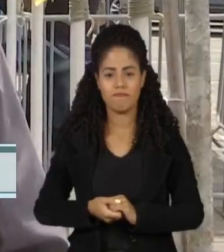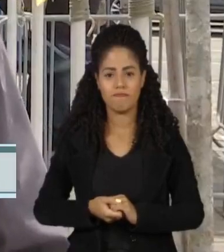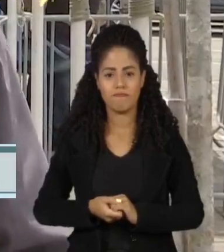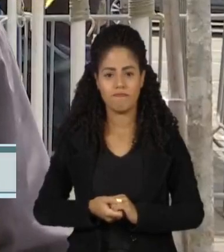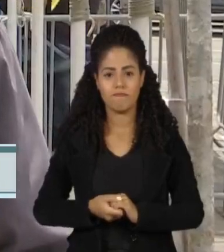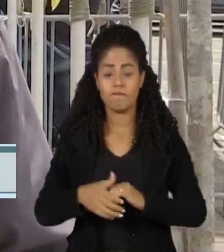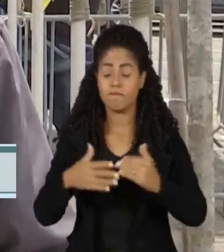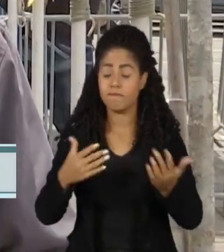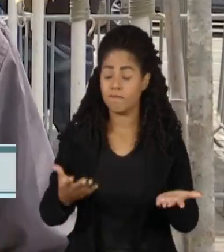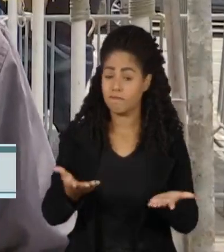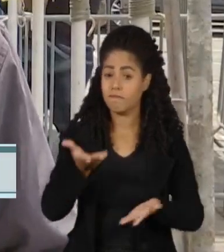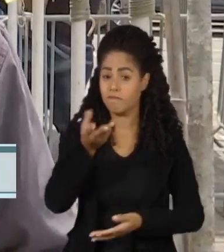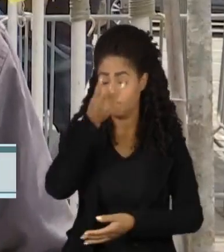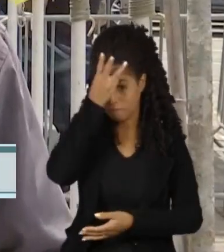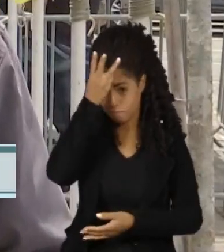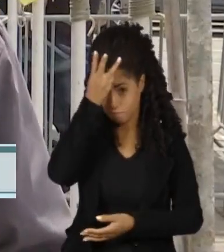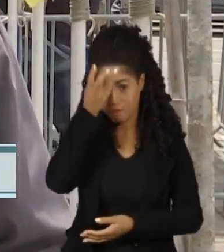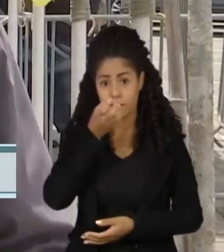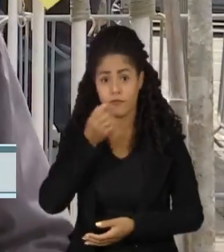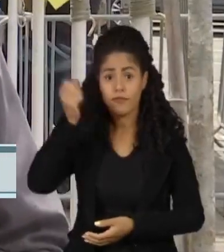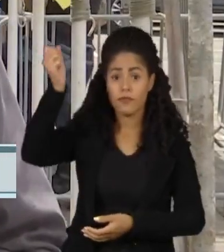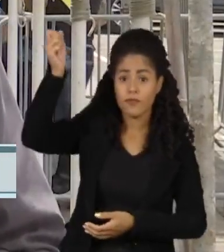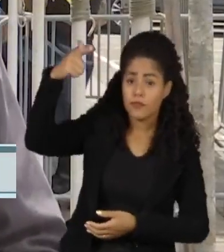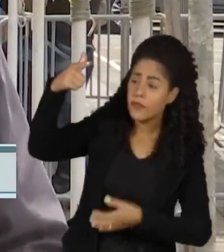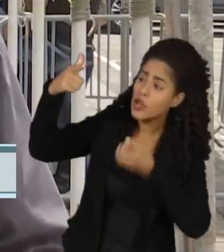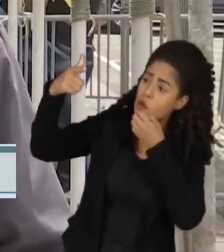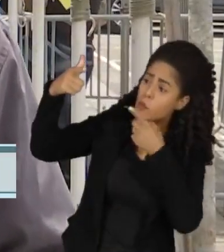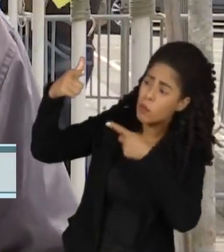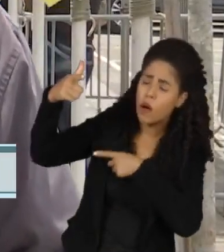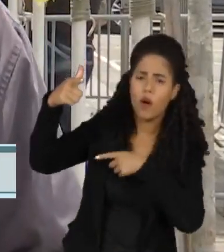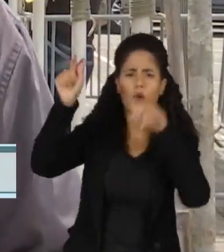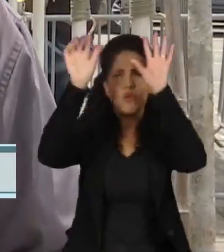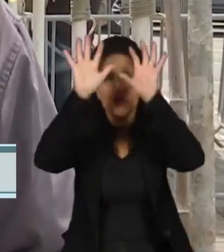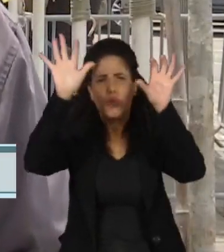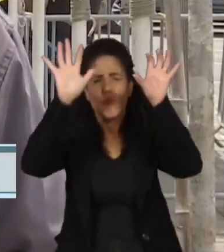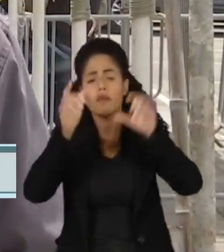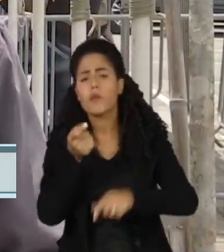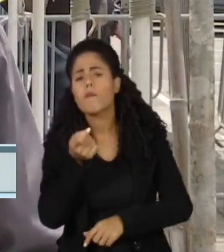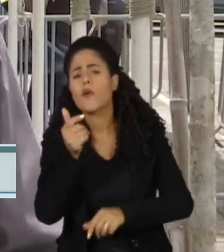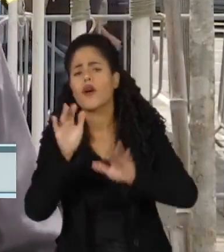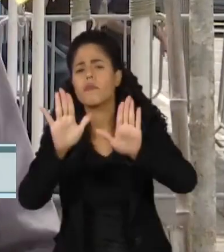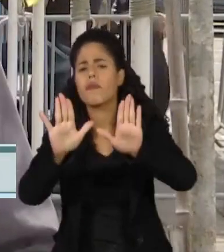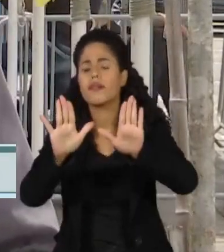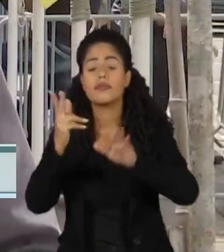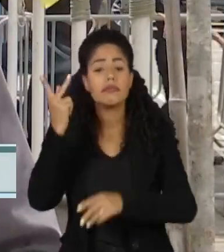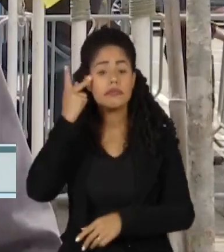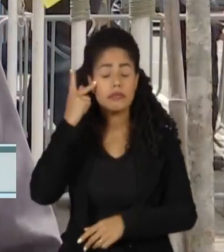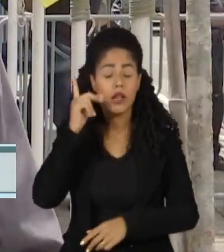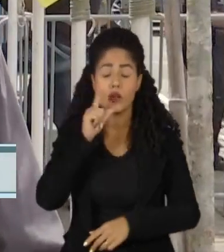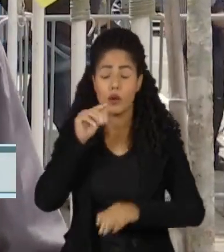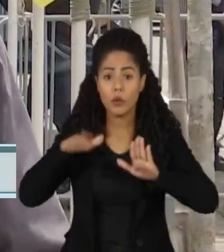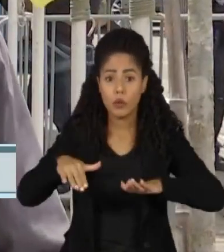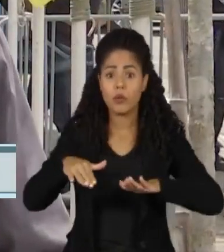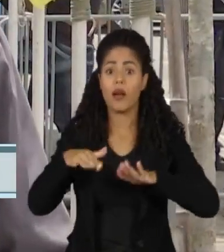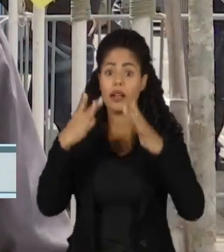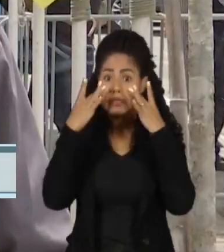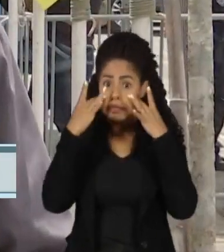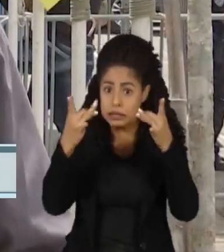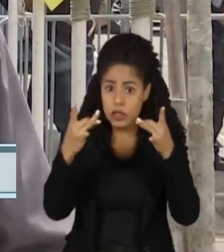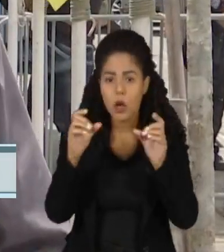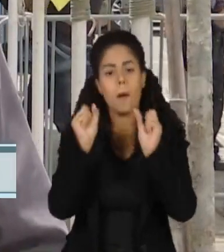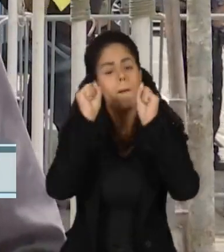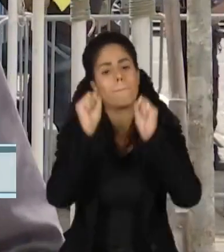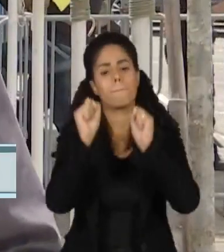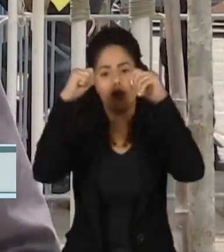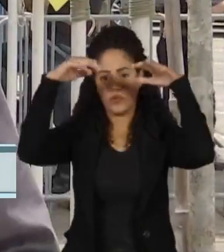E, Aldo, como eu falei, o tempo é bom, é sol, poucas nuvens, mas o litoral norte está em estado de alerta para fortes chuvas, pode chover até